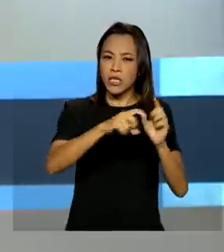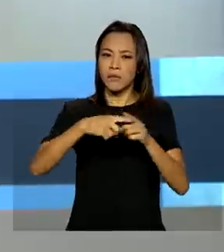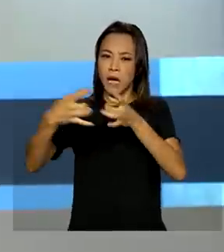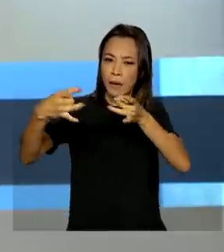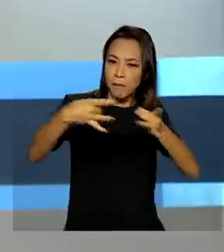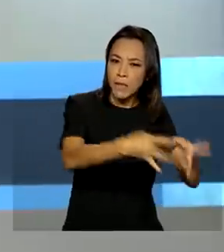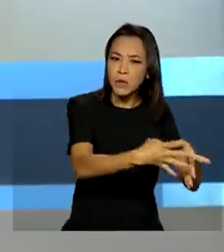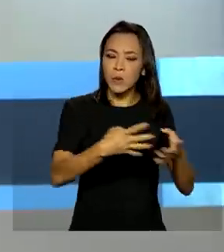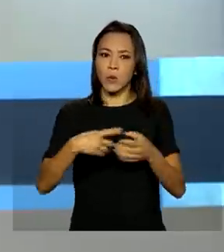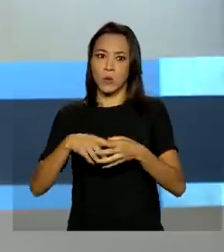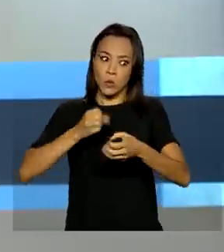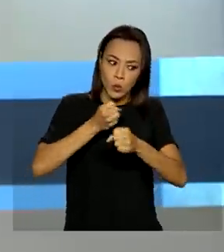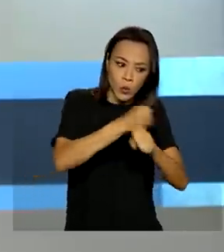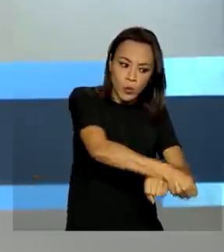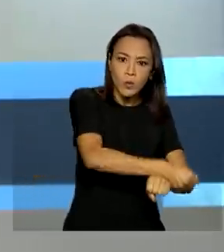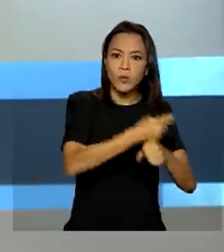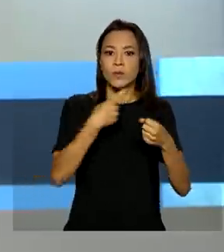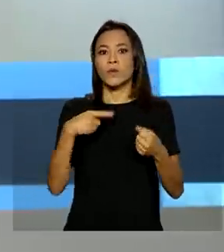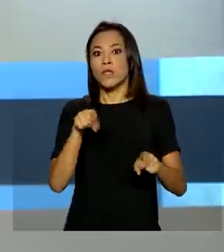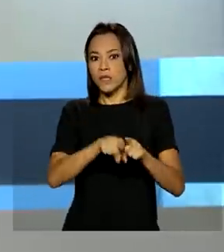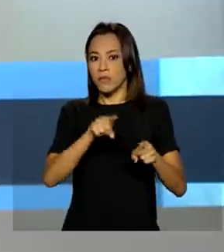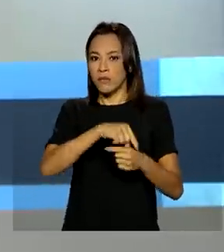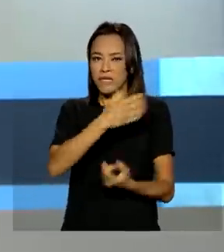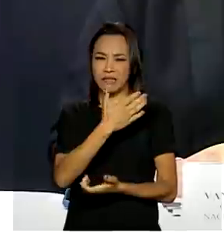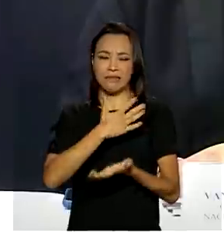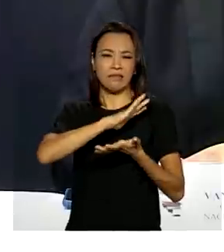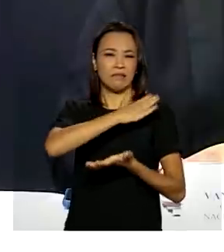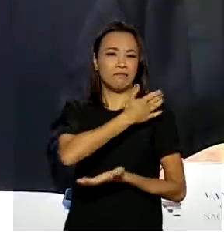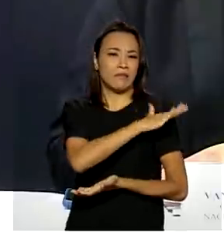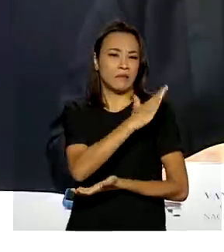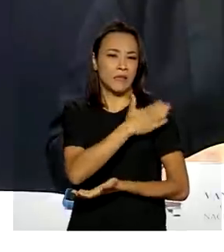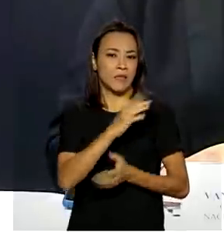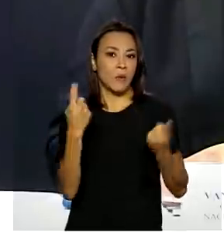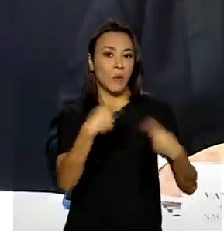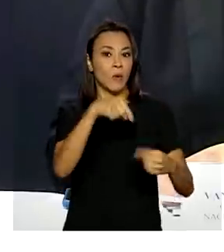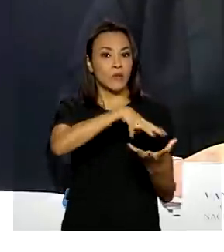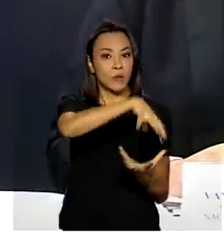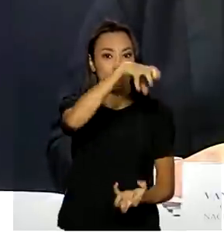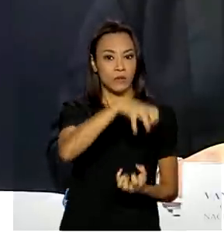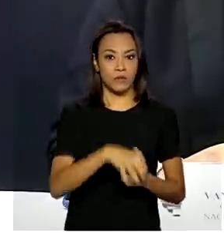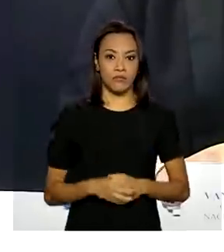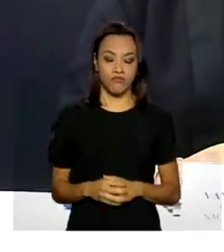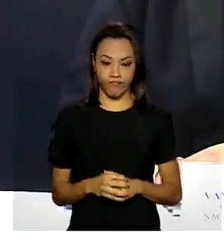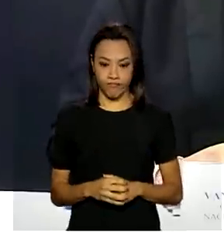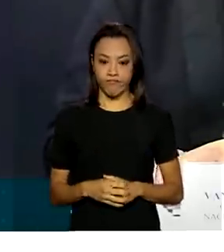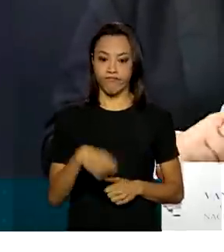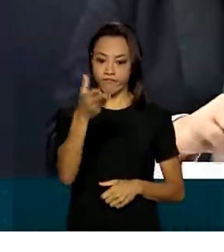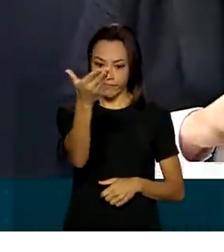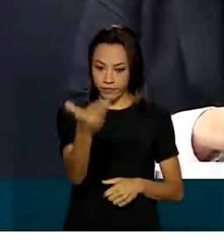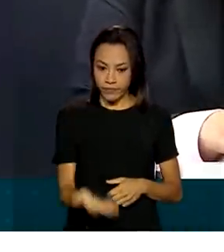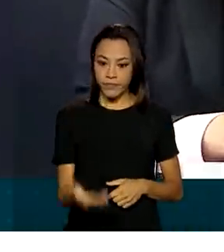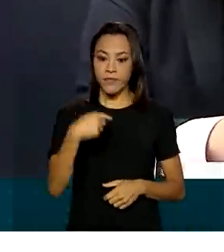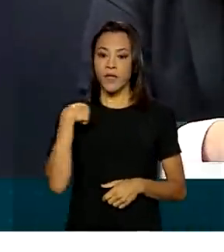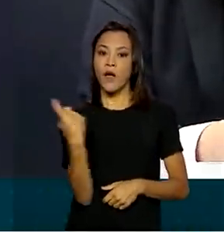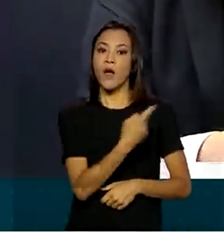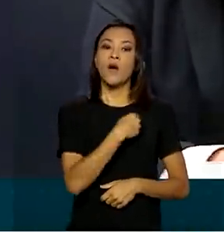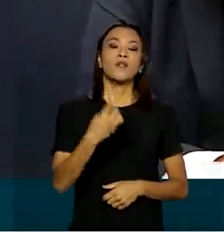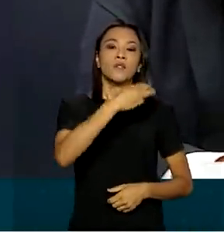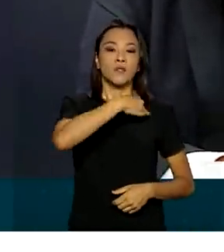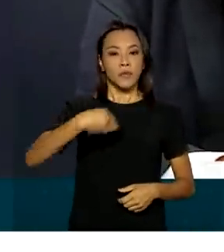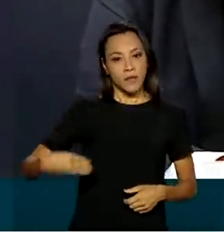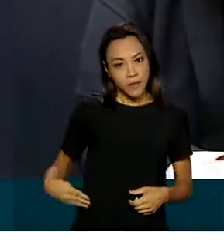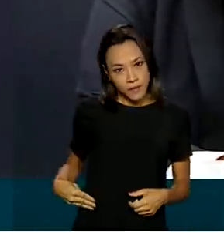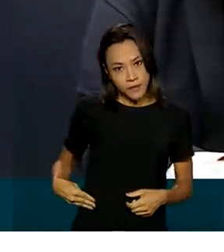tratos, tortura e discriminação contra idosos. O nosso ministro, Anderson Torres, na primeira edição da